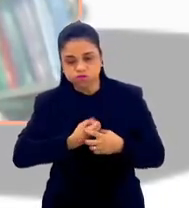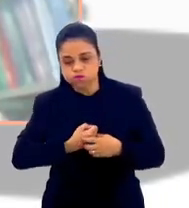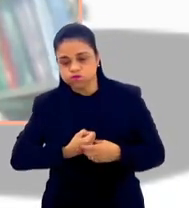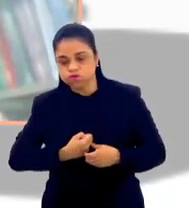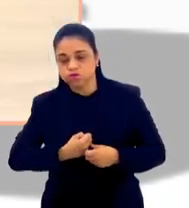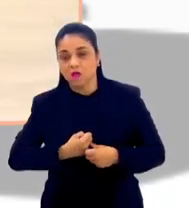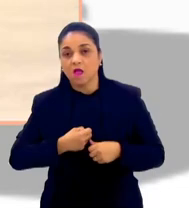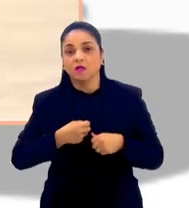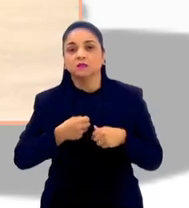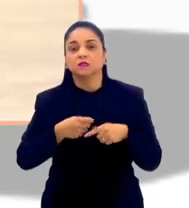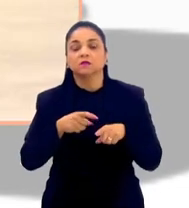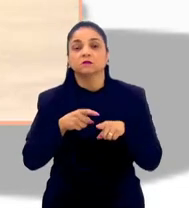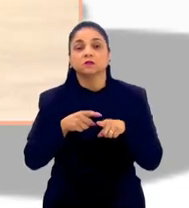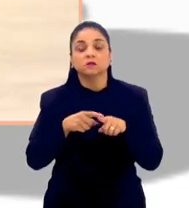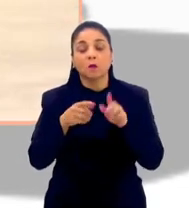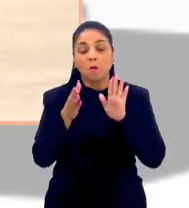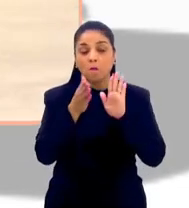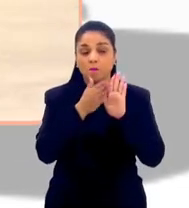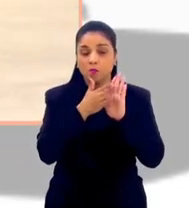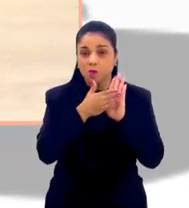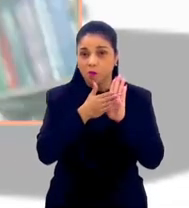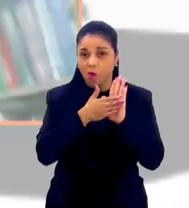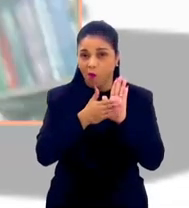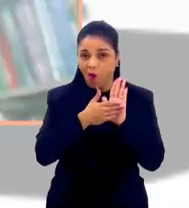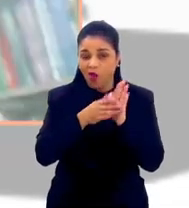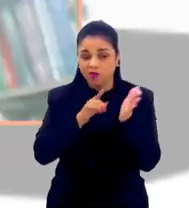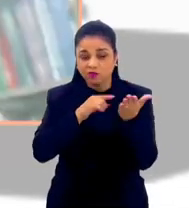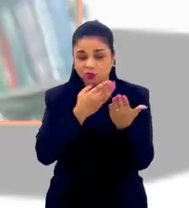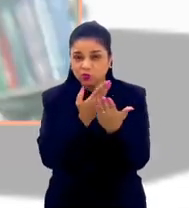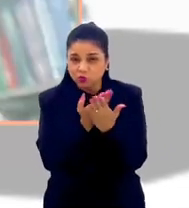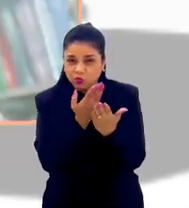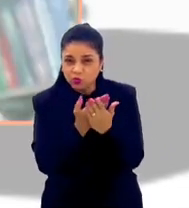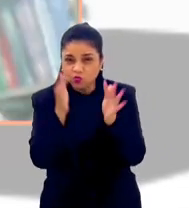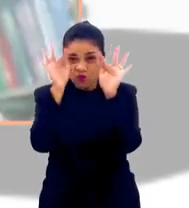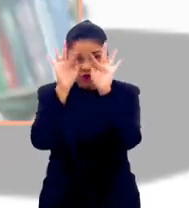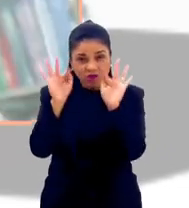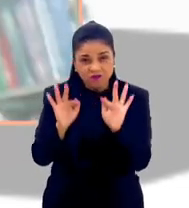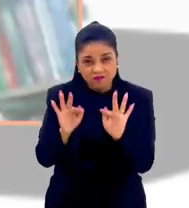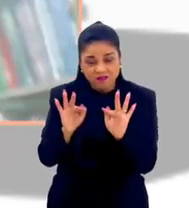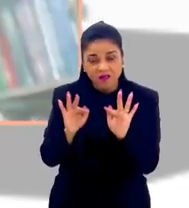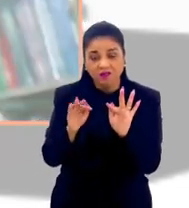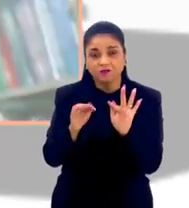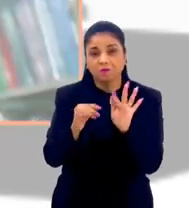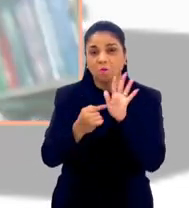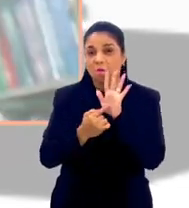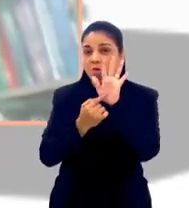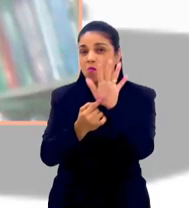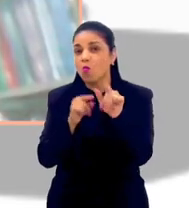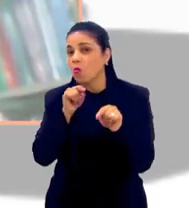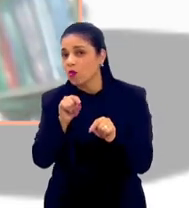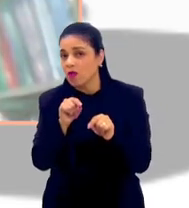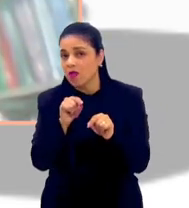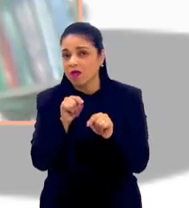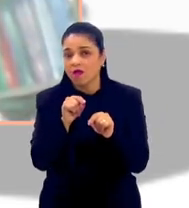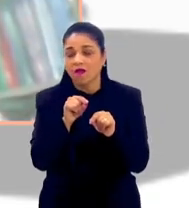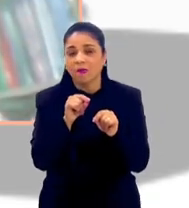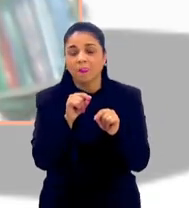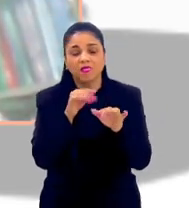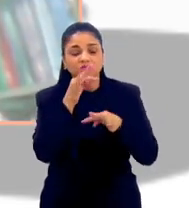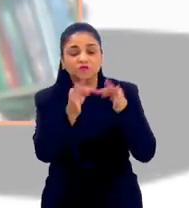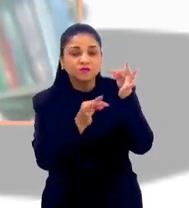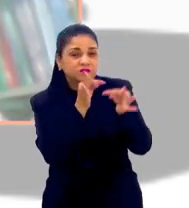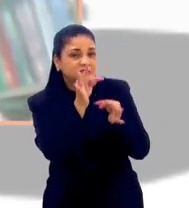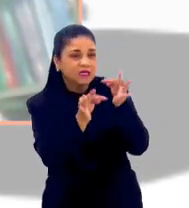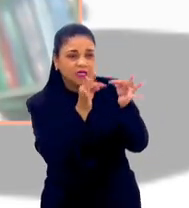em chão. E o que a gente propõe aqui, os estudos de felicidade propõem, é que eu não tenho que fazer um estudo, um